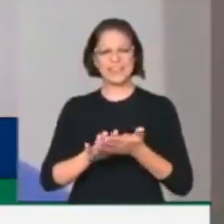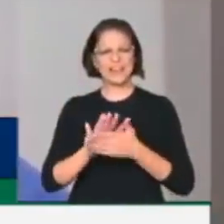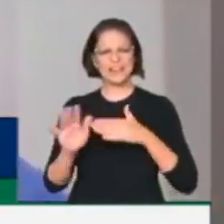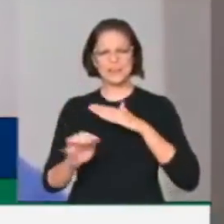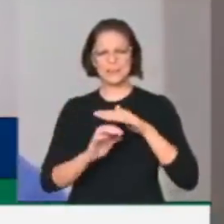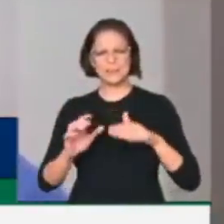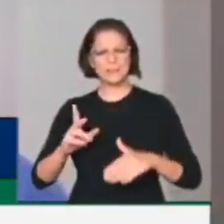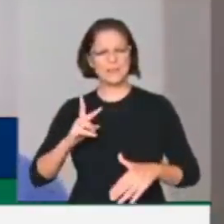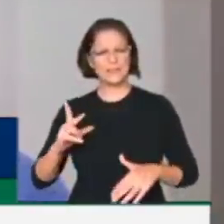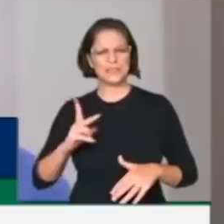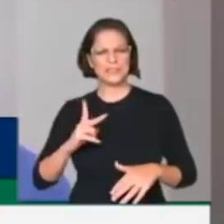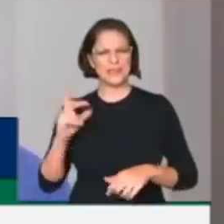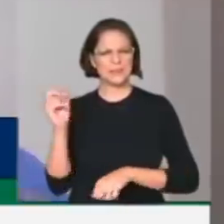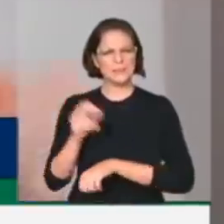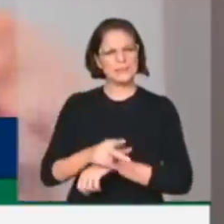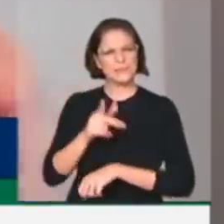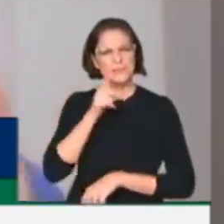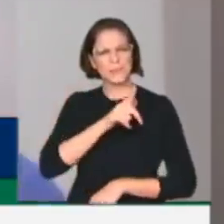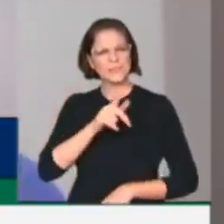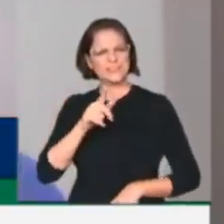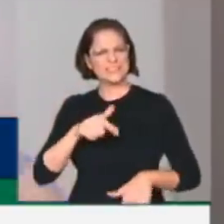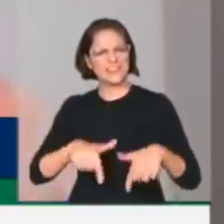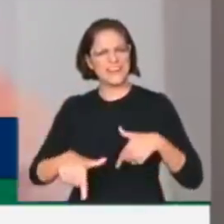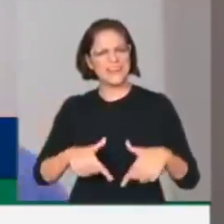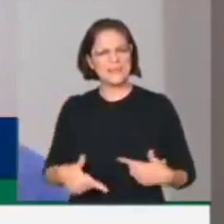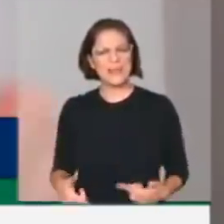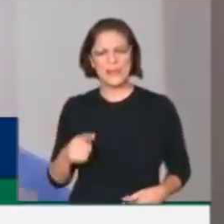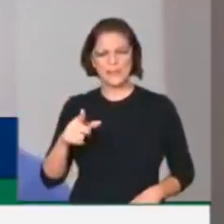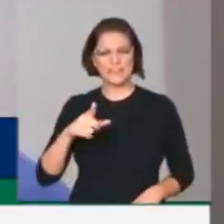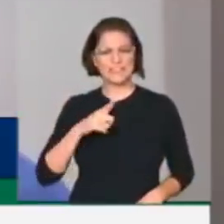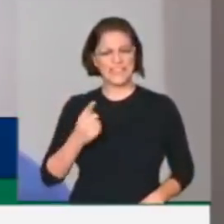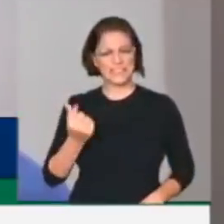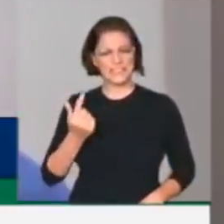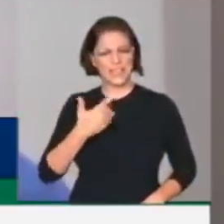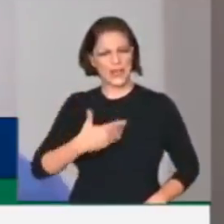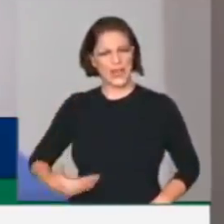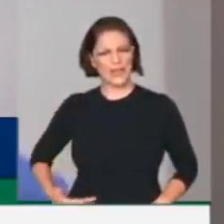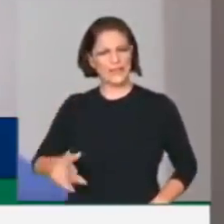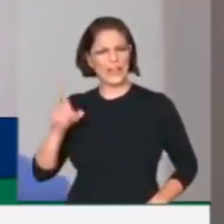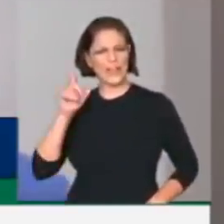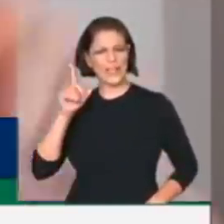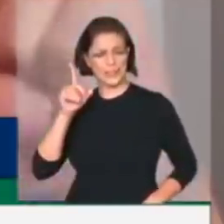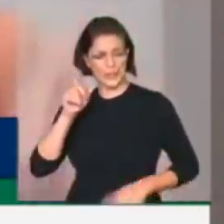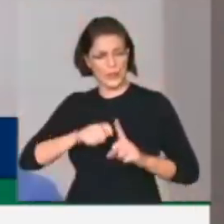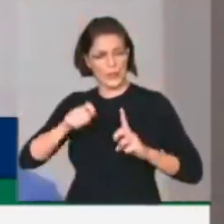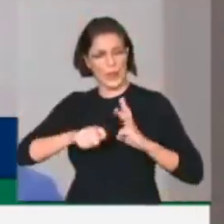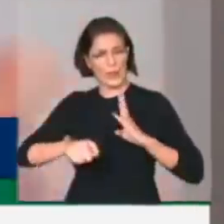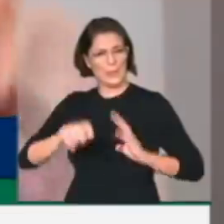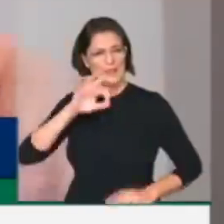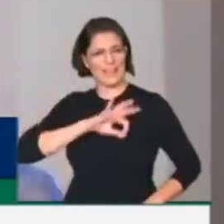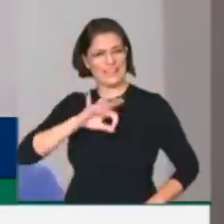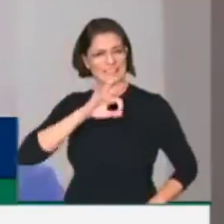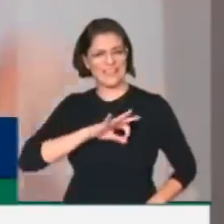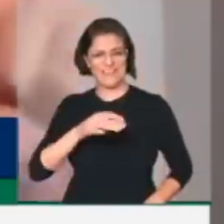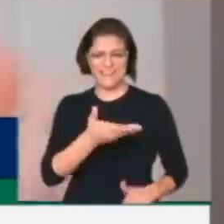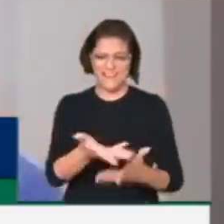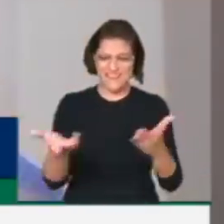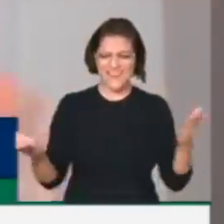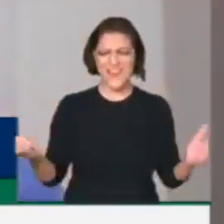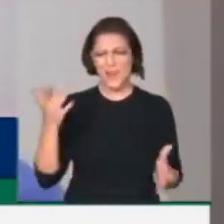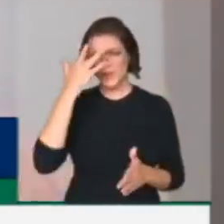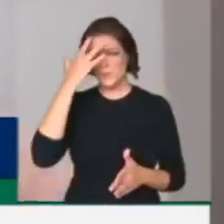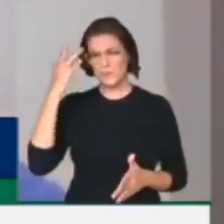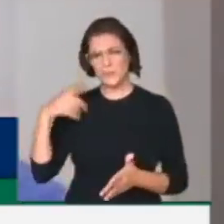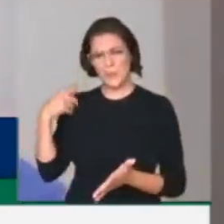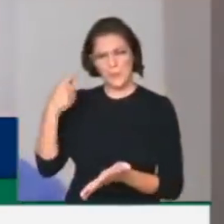iniciativa privada para ter emprego, para ter renda, quando você tem dinheiro público no bolso todo mês, quando o pagador de impostos paga os seus privilégios, o seu